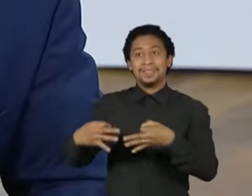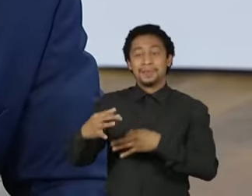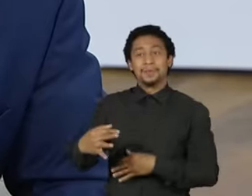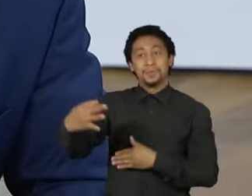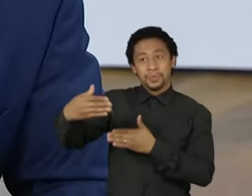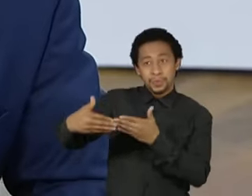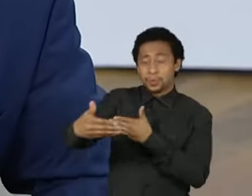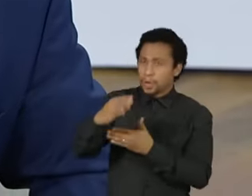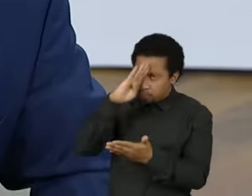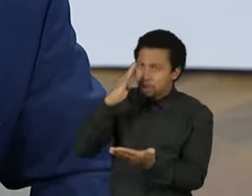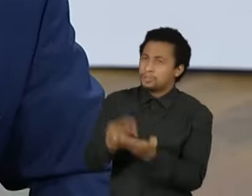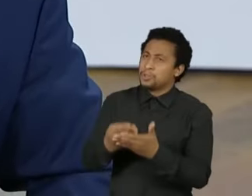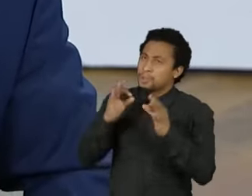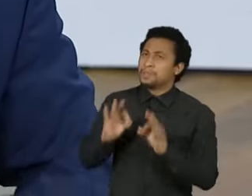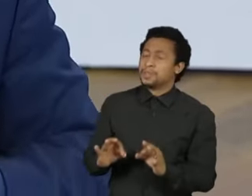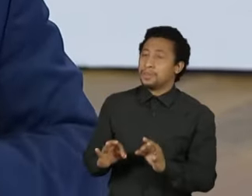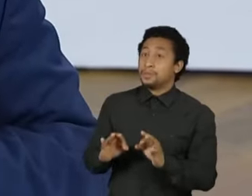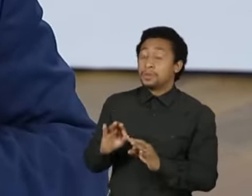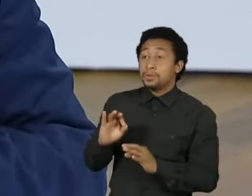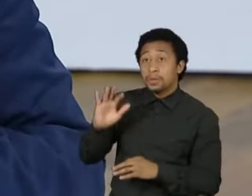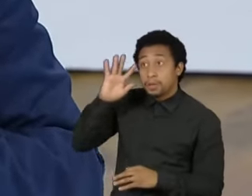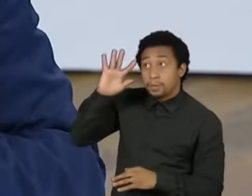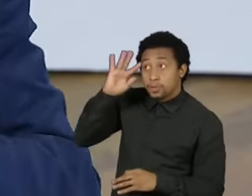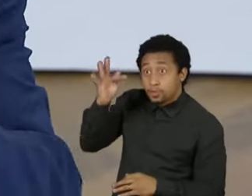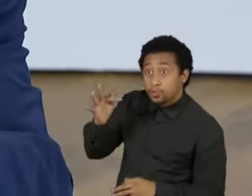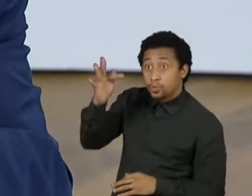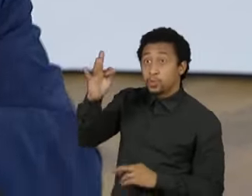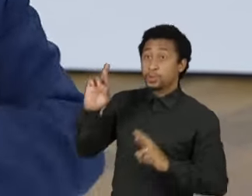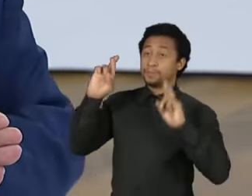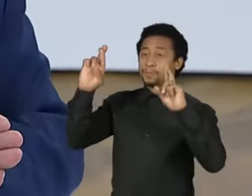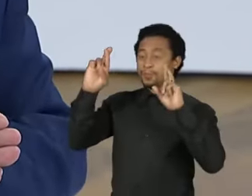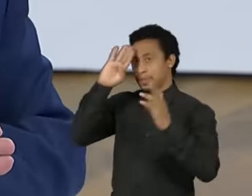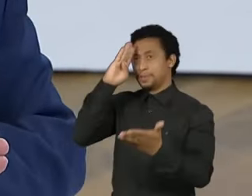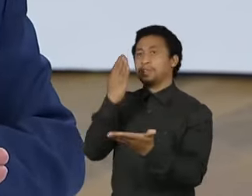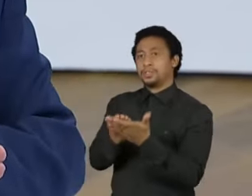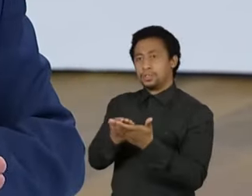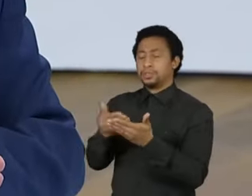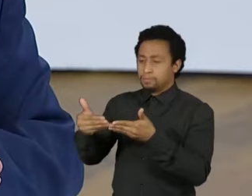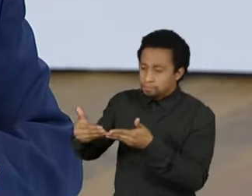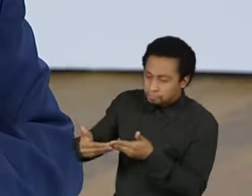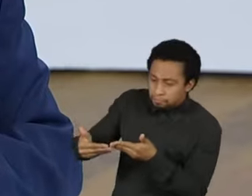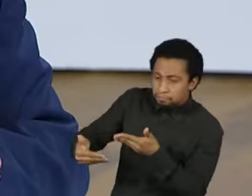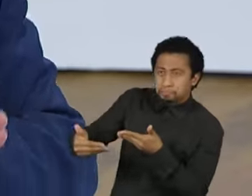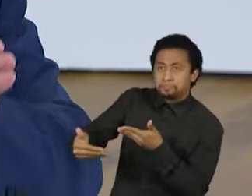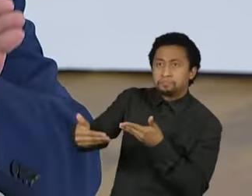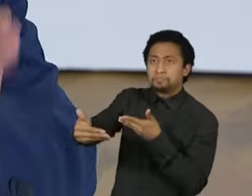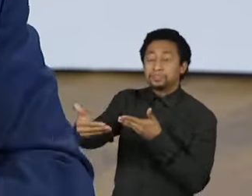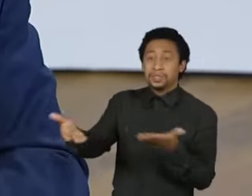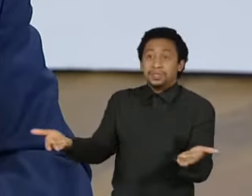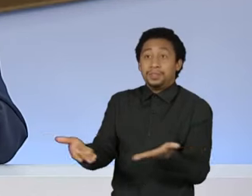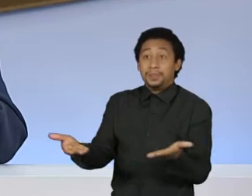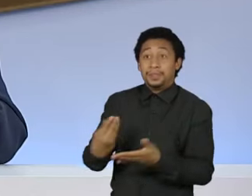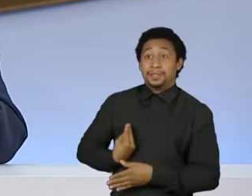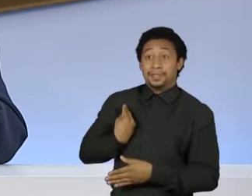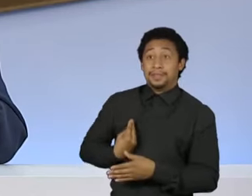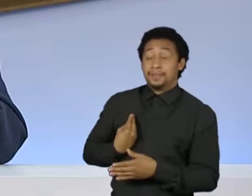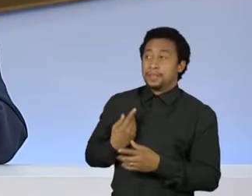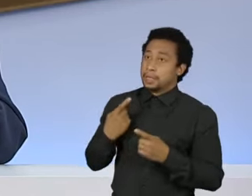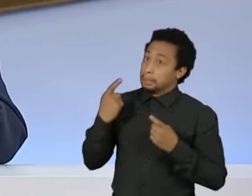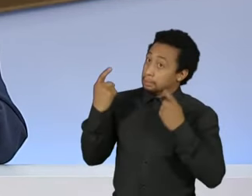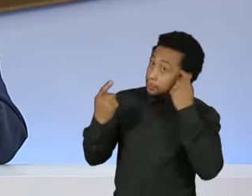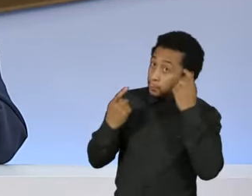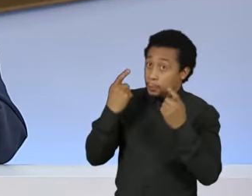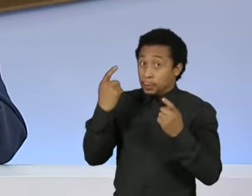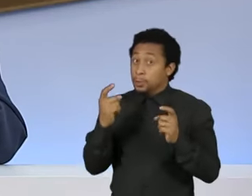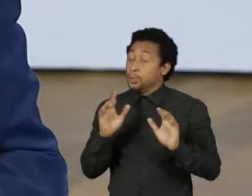disso. Quando eu olho para frente, eu olho com otimismo. Quando eu olho para essa travessia que nós estamos dentro dela, eu olho com muita preocupação, porque